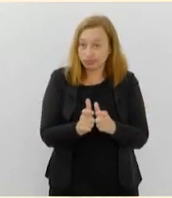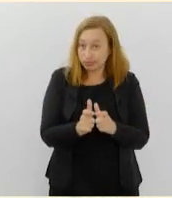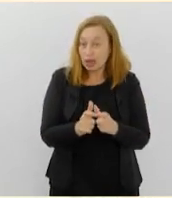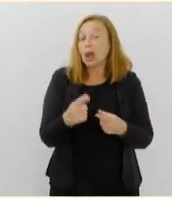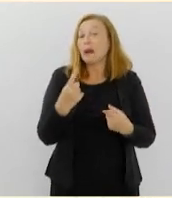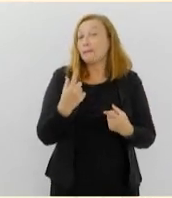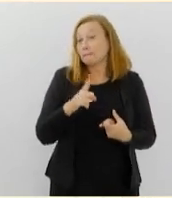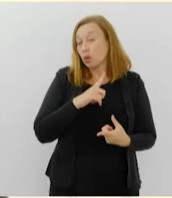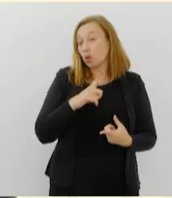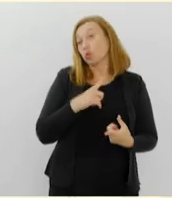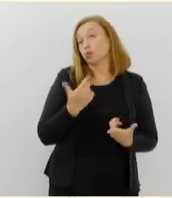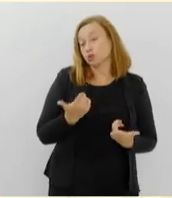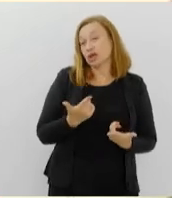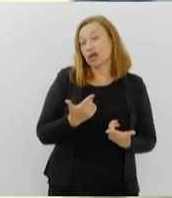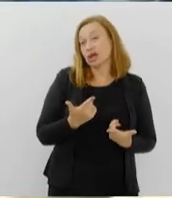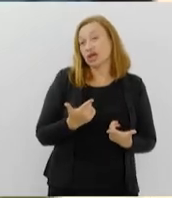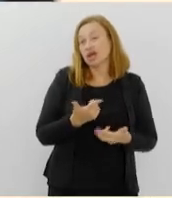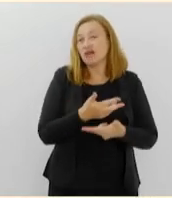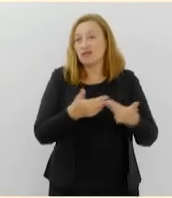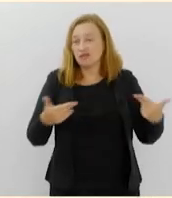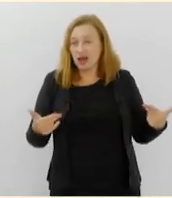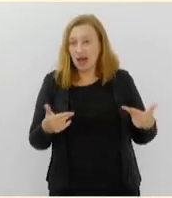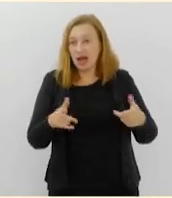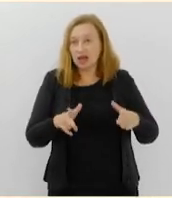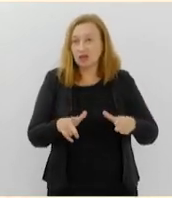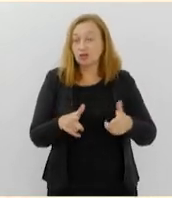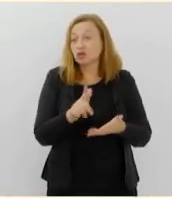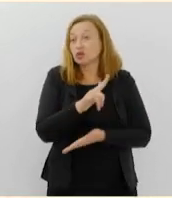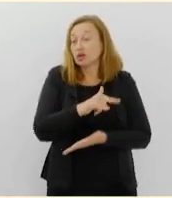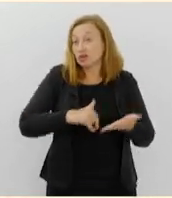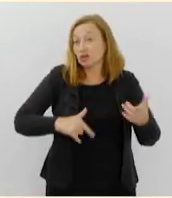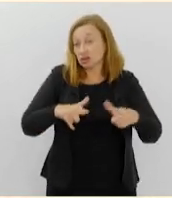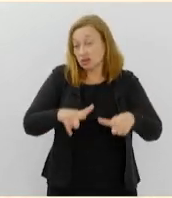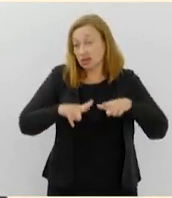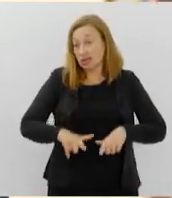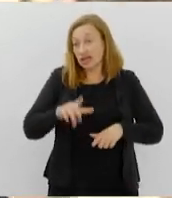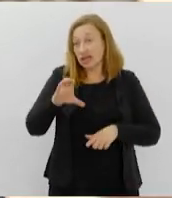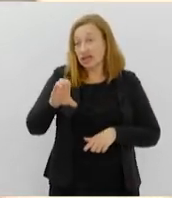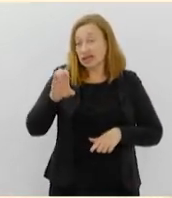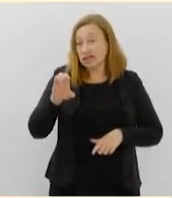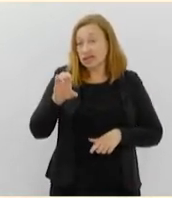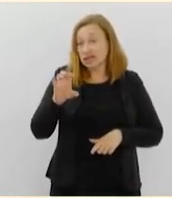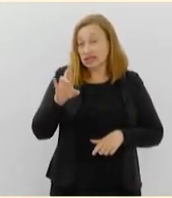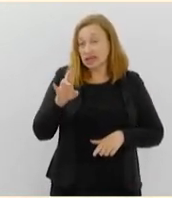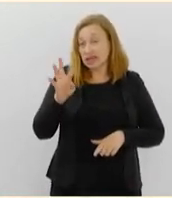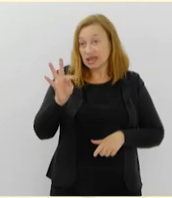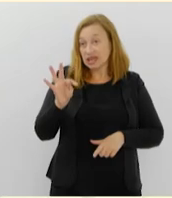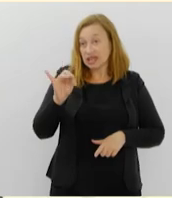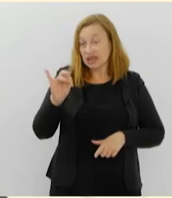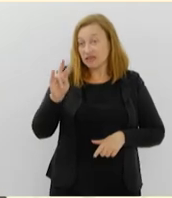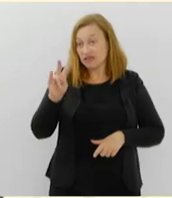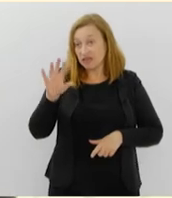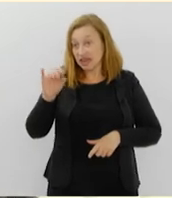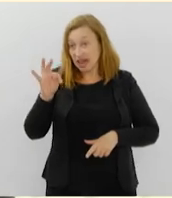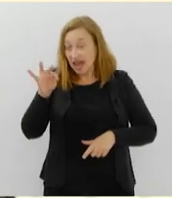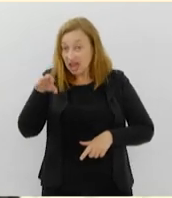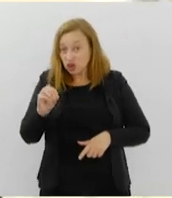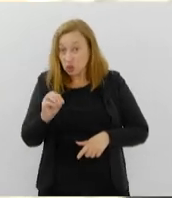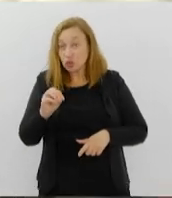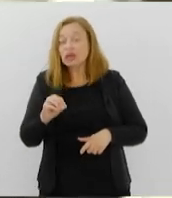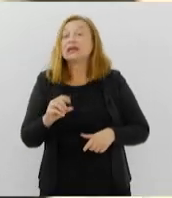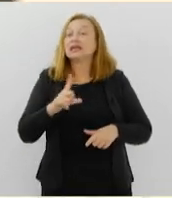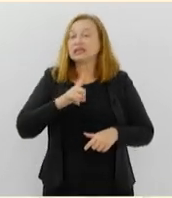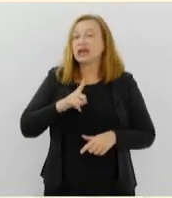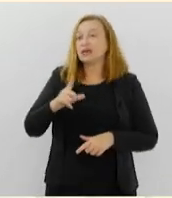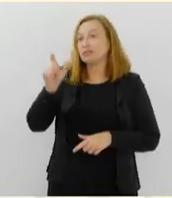gente tem muitos habilitados, não capacitados e muita gente que nem entende da sua própria área de trabalho aonde ele